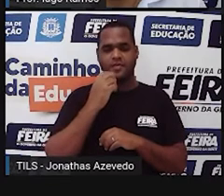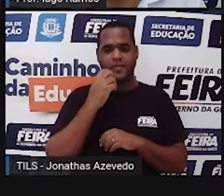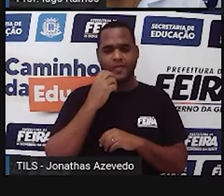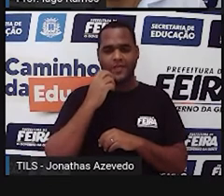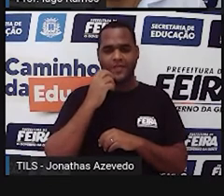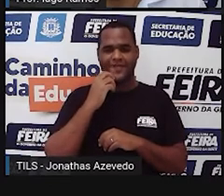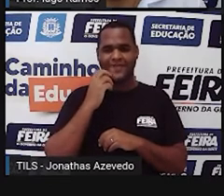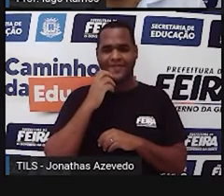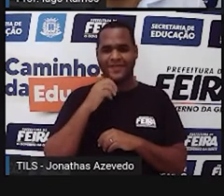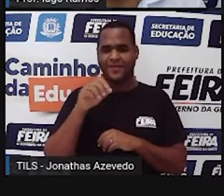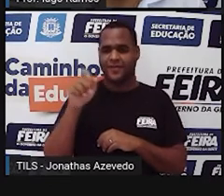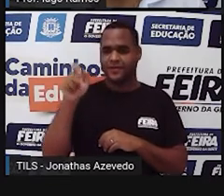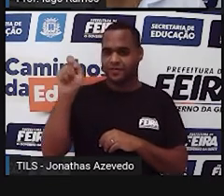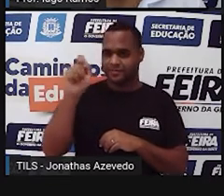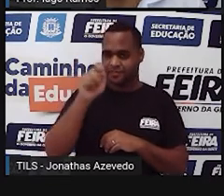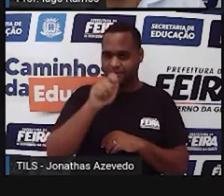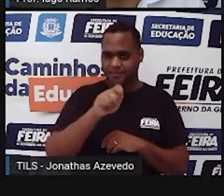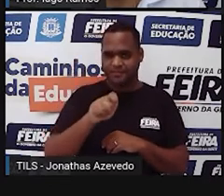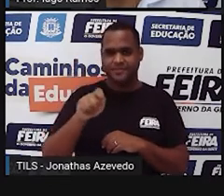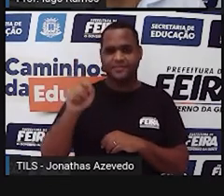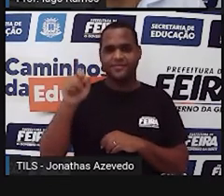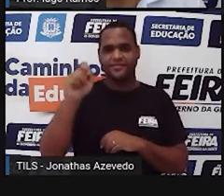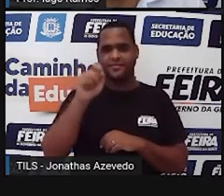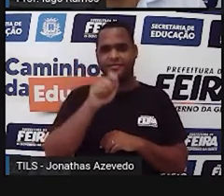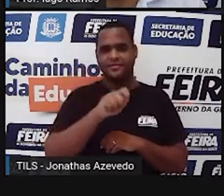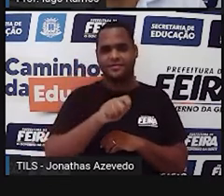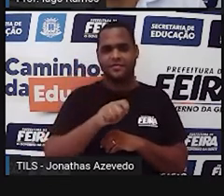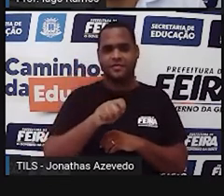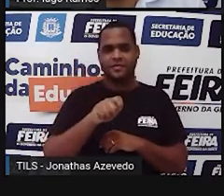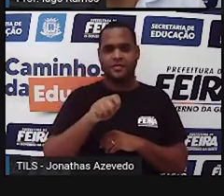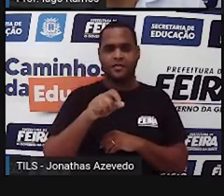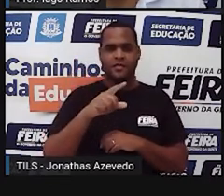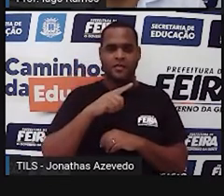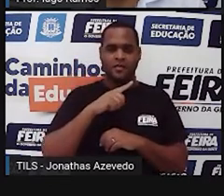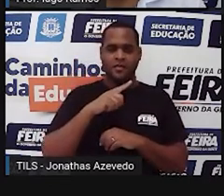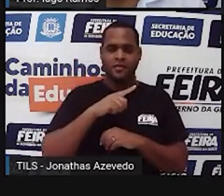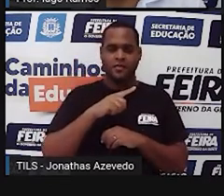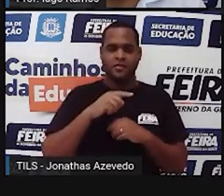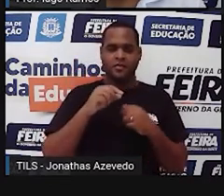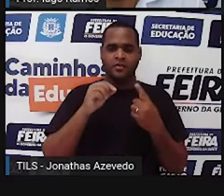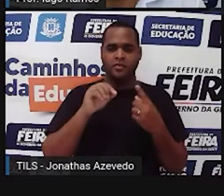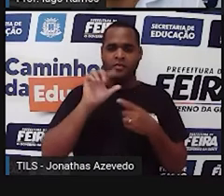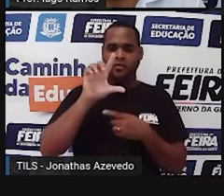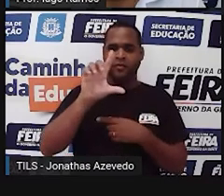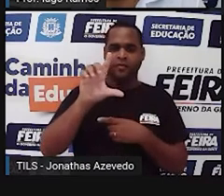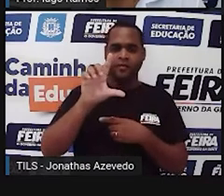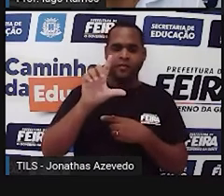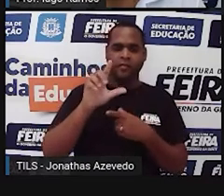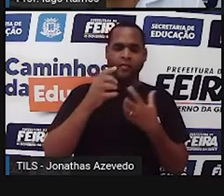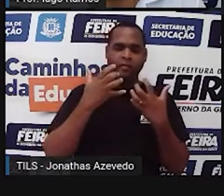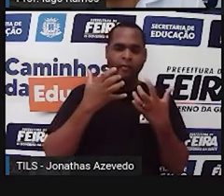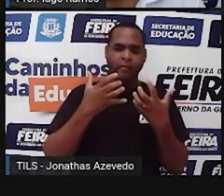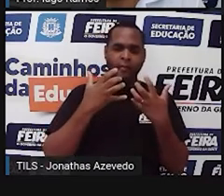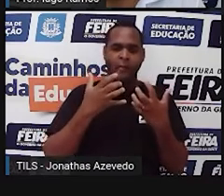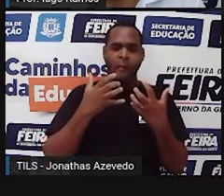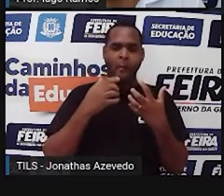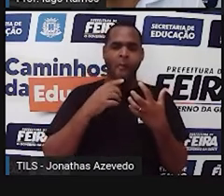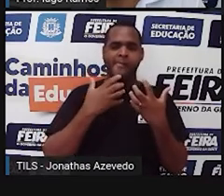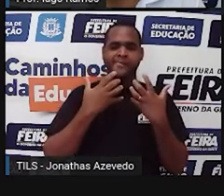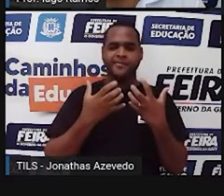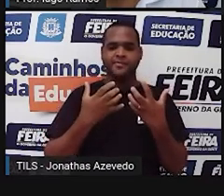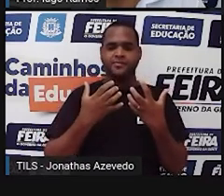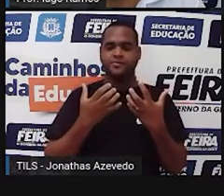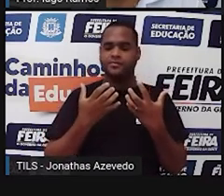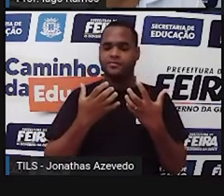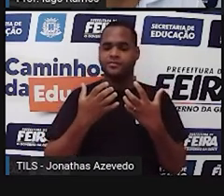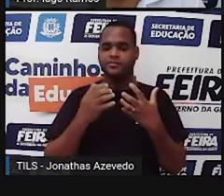puxar aqui o meu mouse, com a bolinha vermelha. O litro está aqui e eu quero o que está em litro,